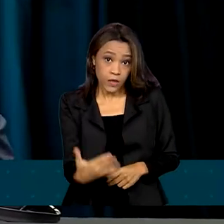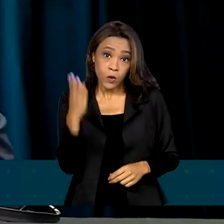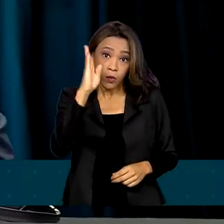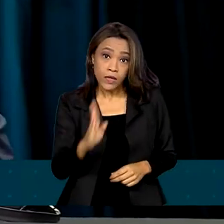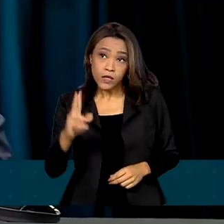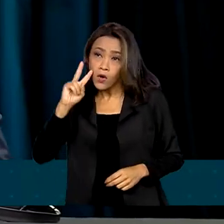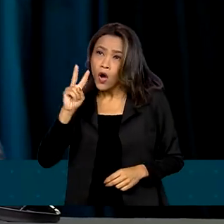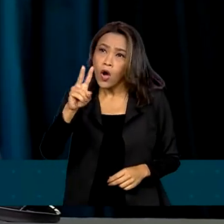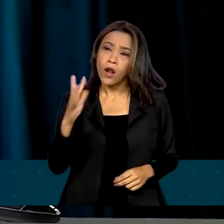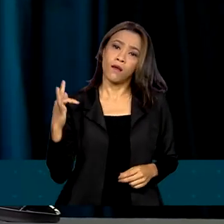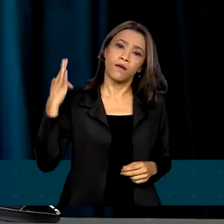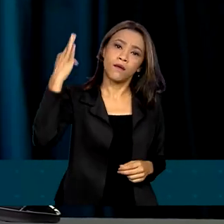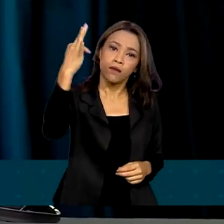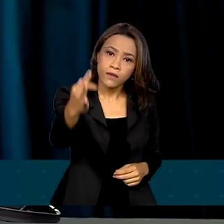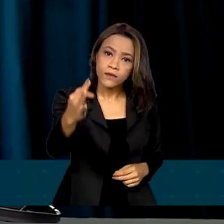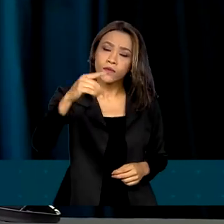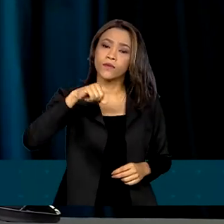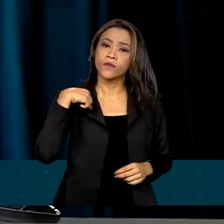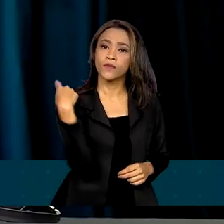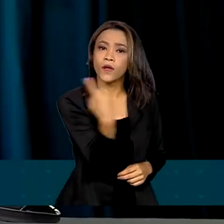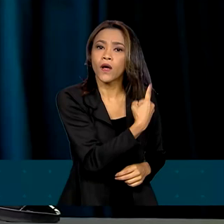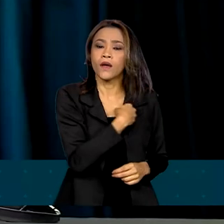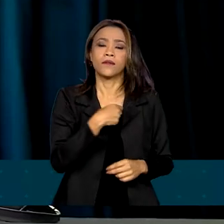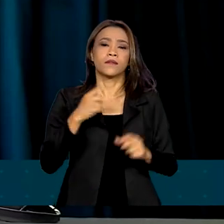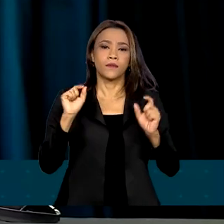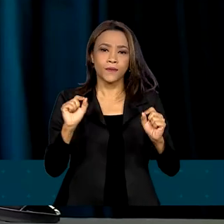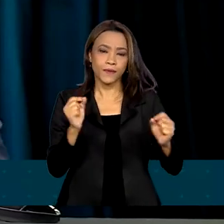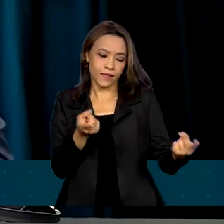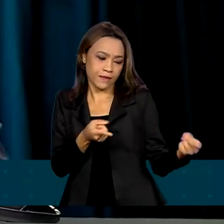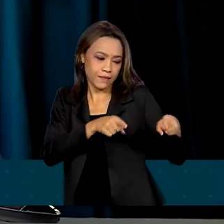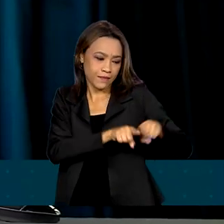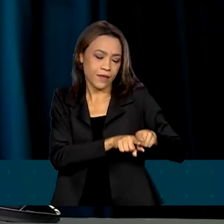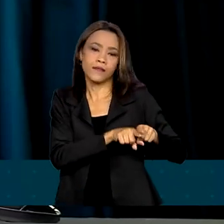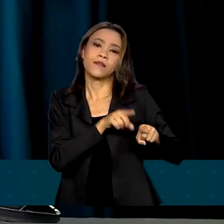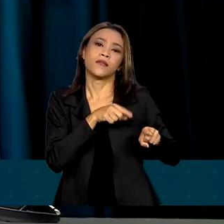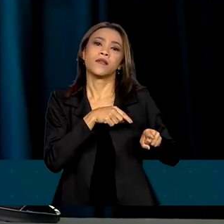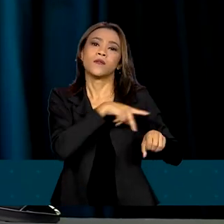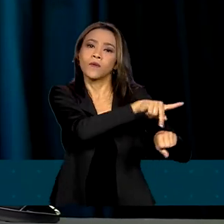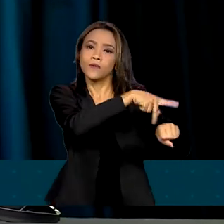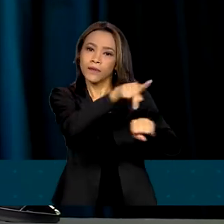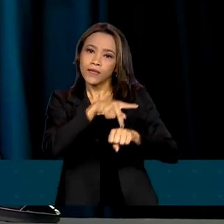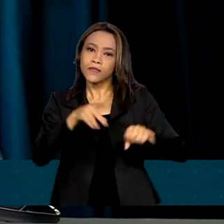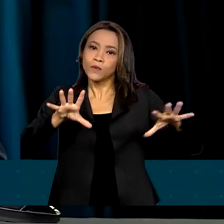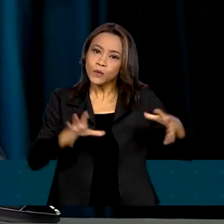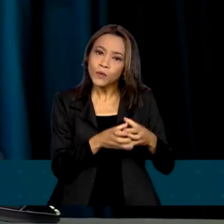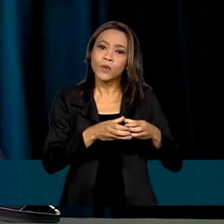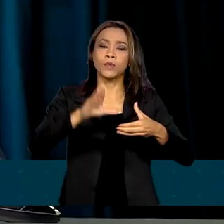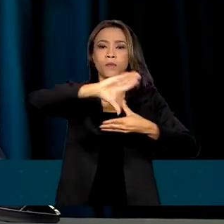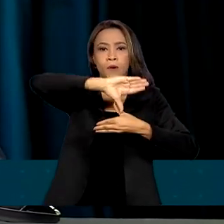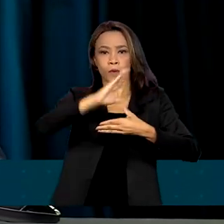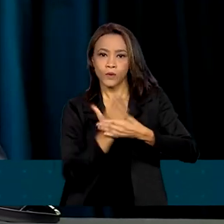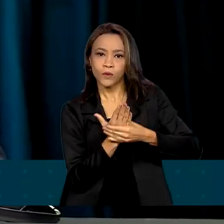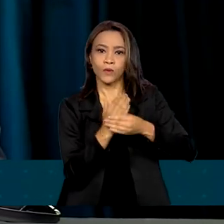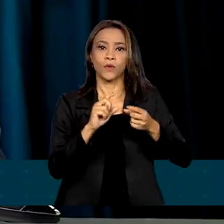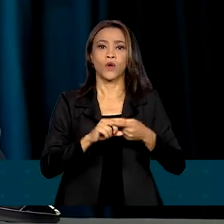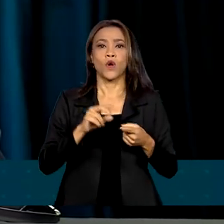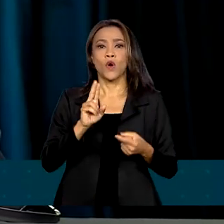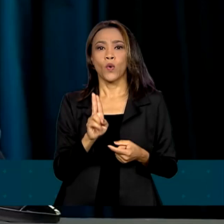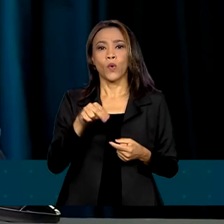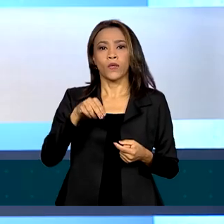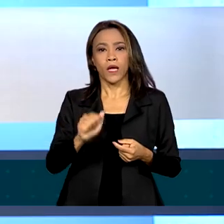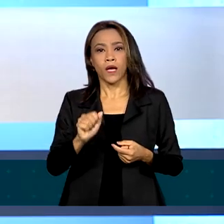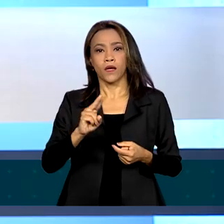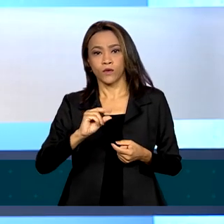a certeza de que estaremos associados aos nossos vizinhos bilateralmente no Mercosul, na Unasul e na